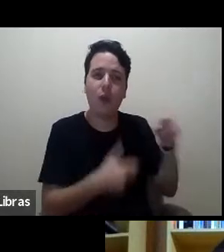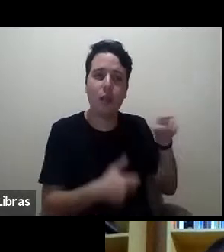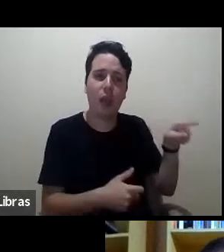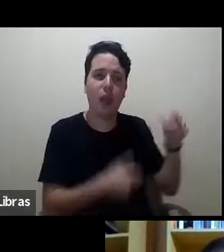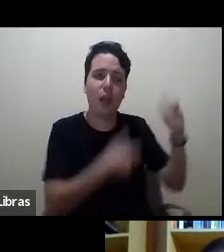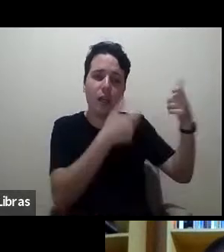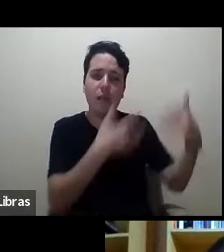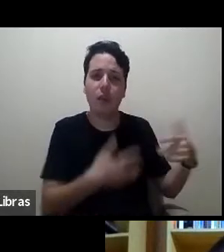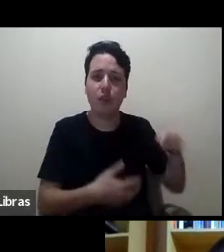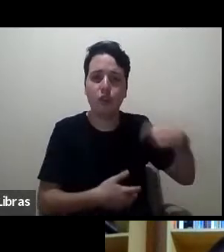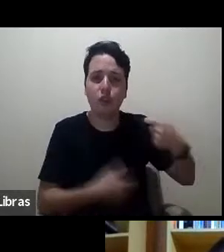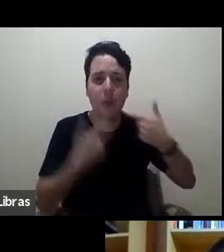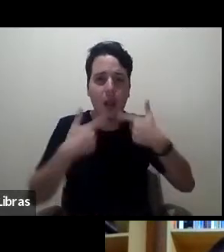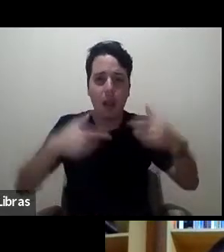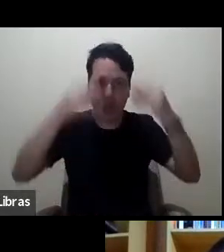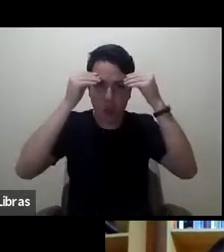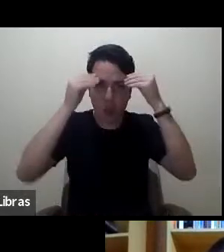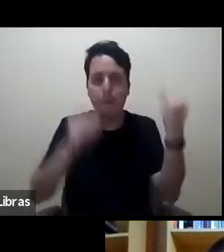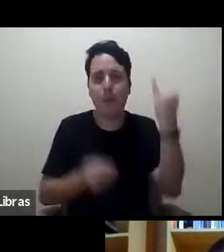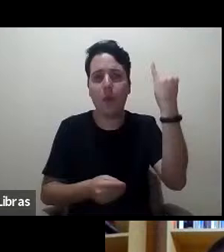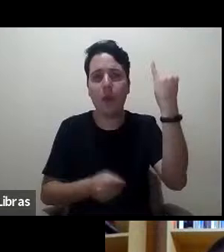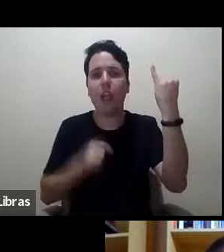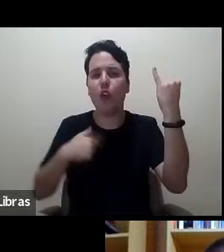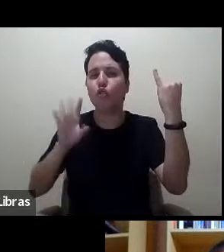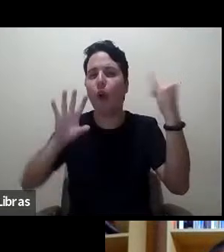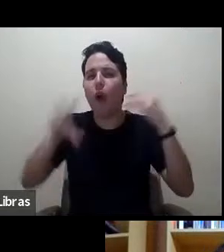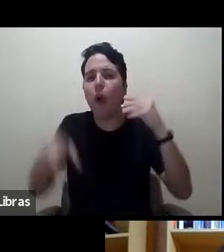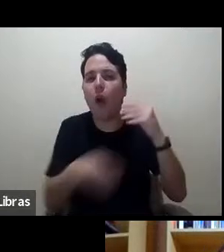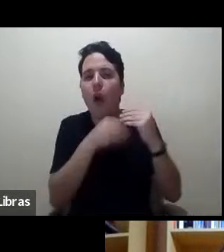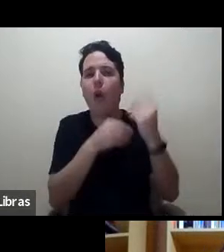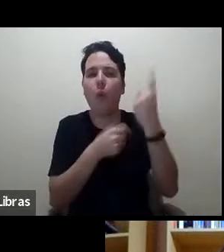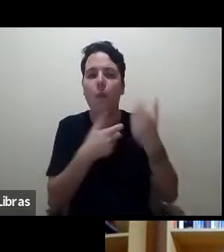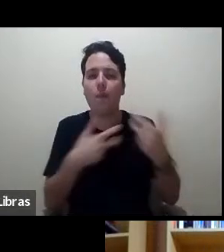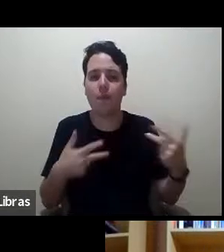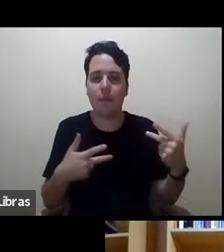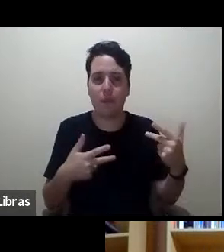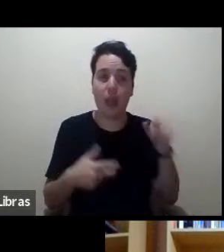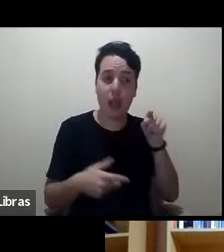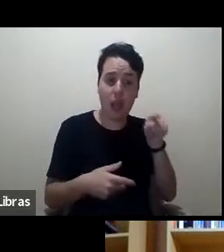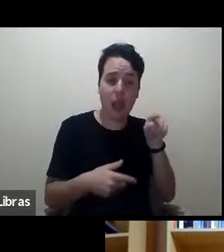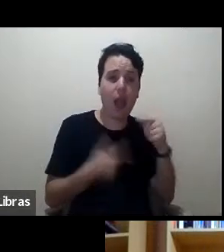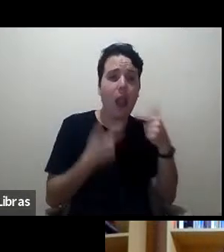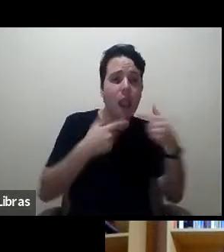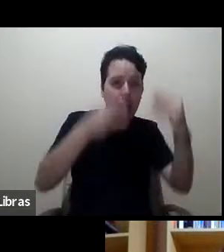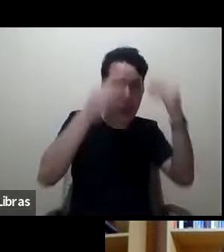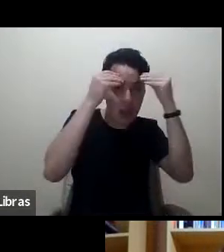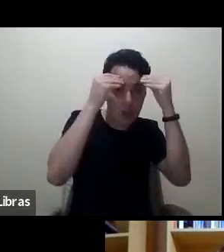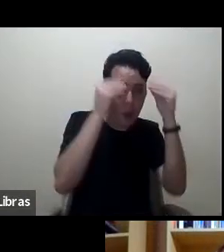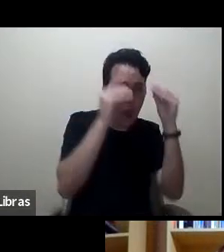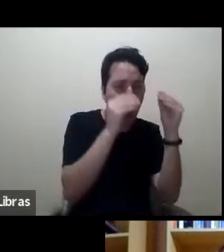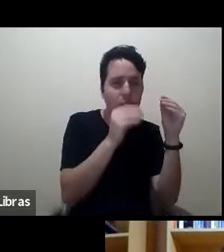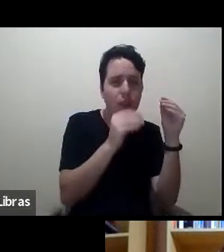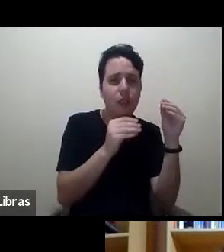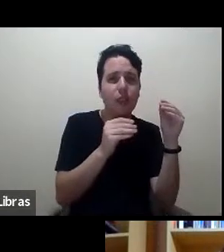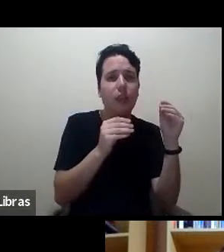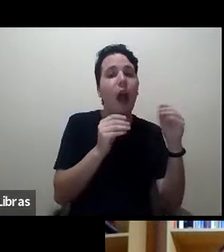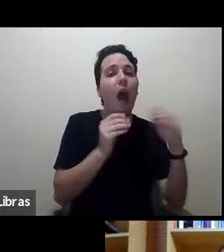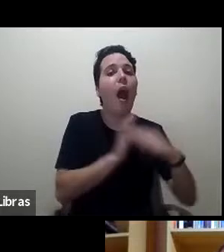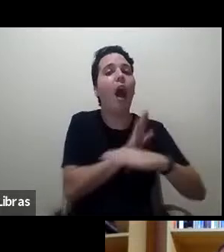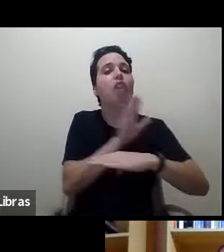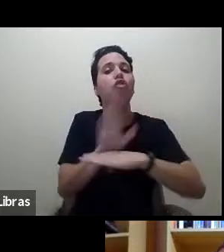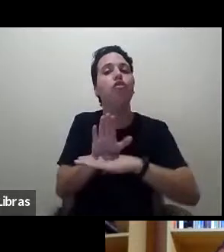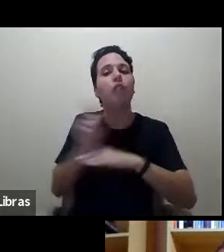agregaria uma coisa, essa linguagem é a linguagem que permite a entrada do sujeito no